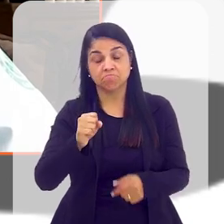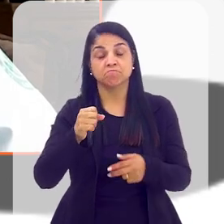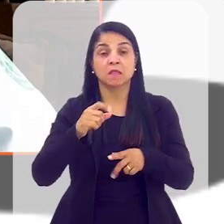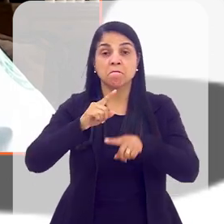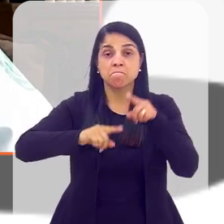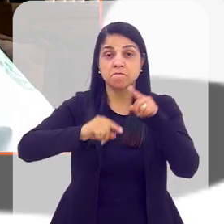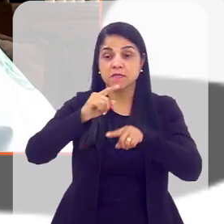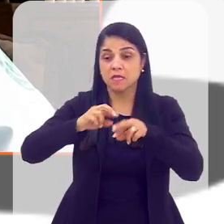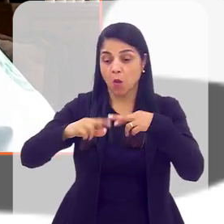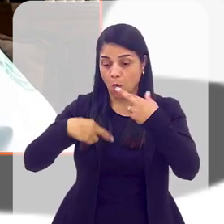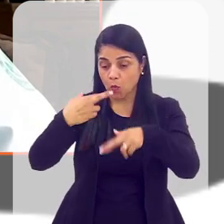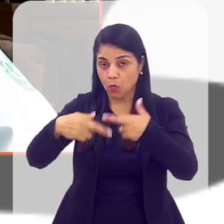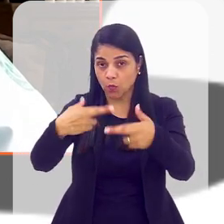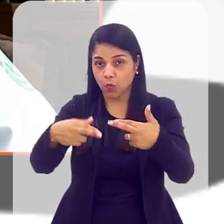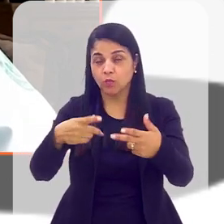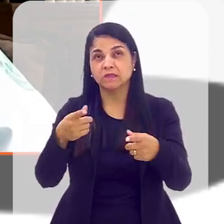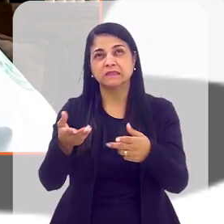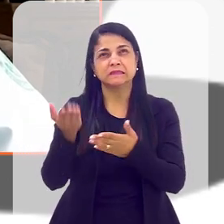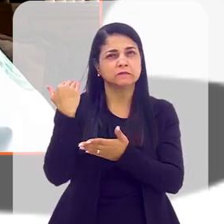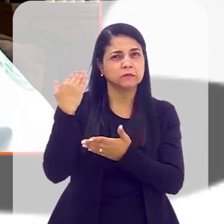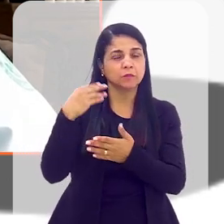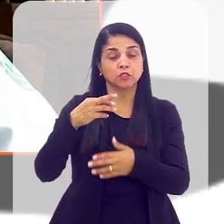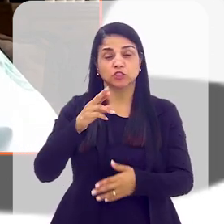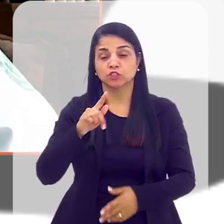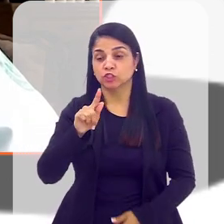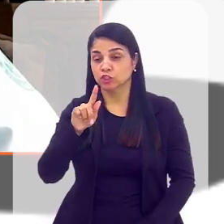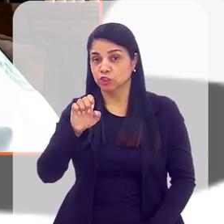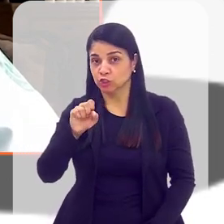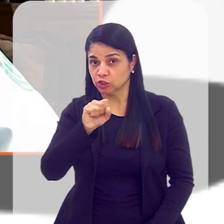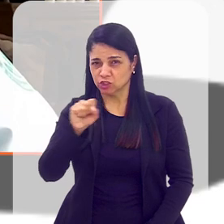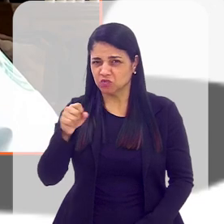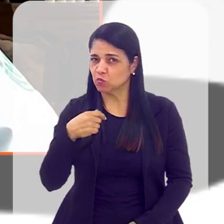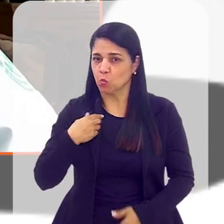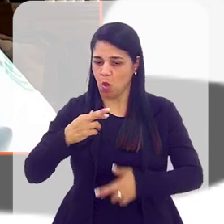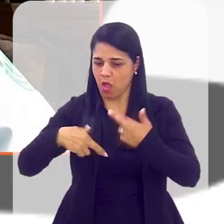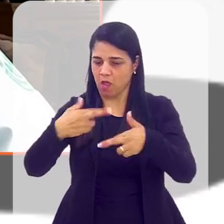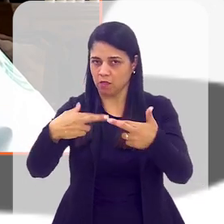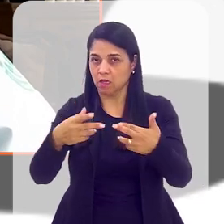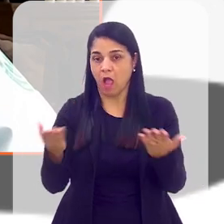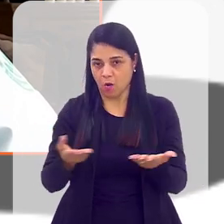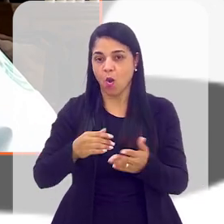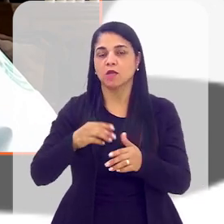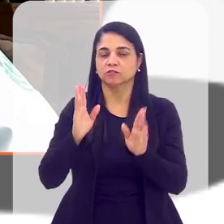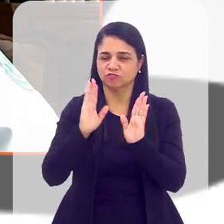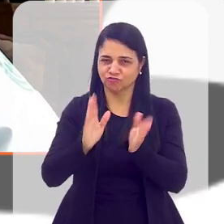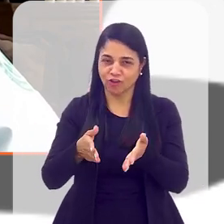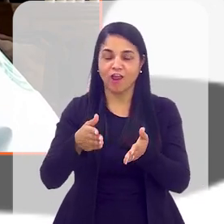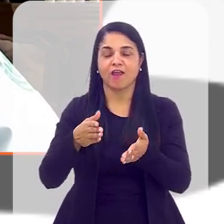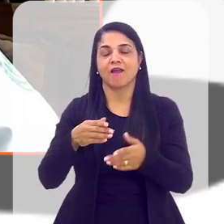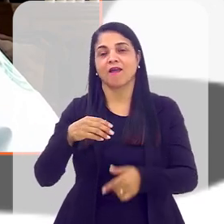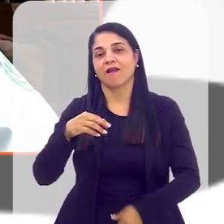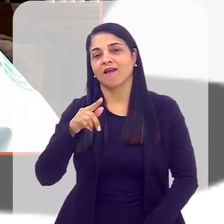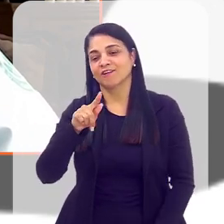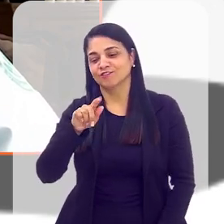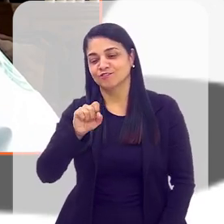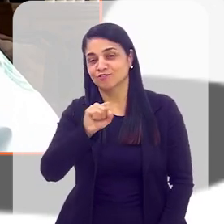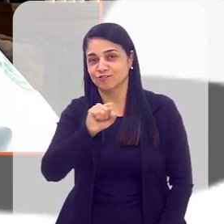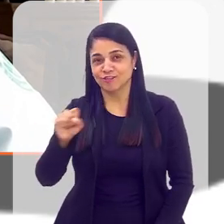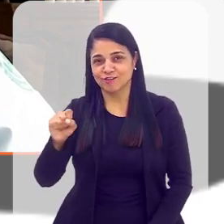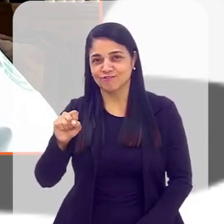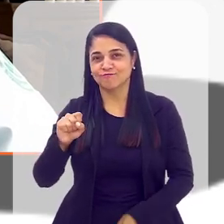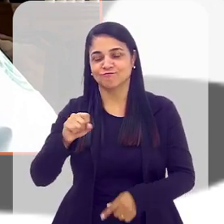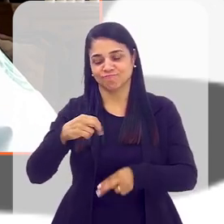materiais, são recicláveis. Até pouco tempo atrás, o gesso acatalado até não era, mas agora já aprenderam a reciclar o gesso acatonado e está sendo usado para